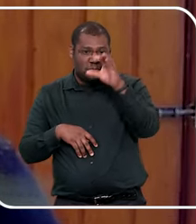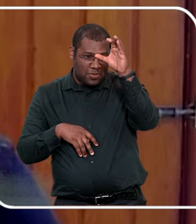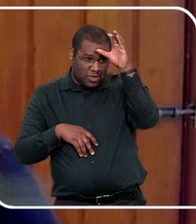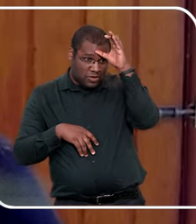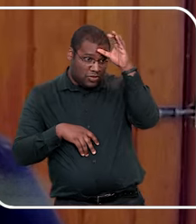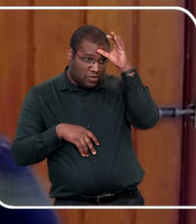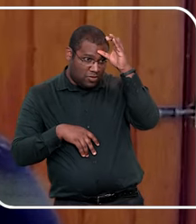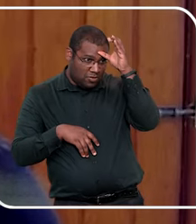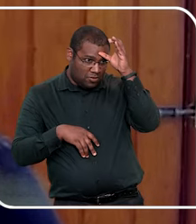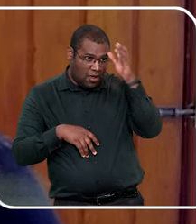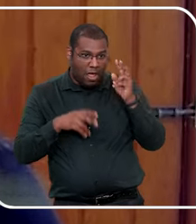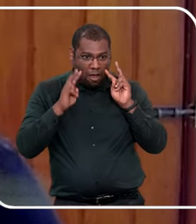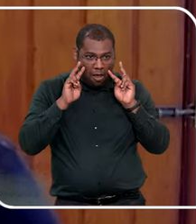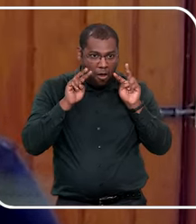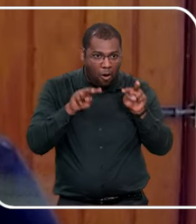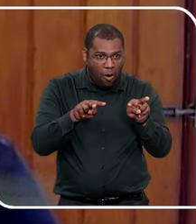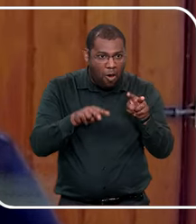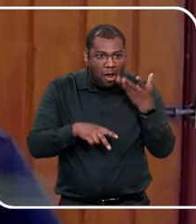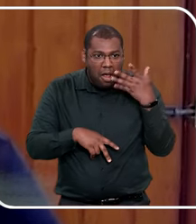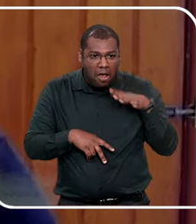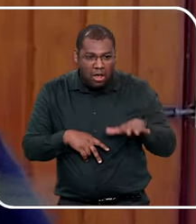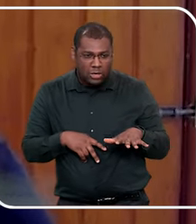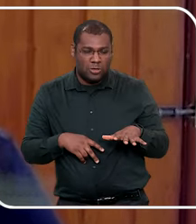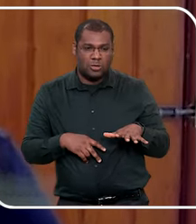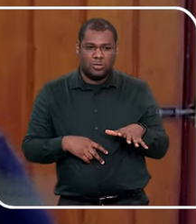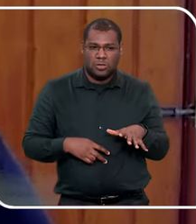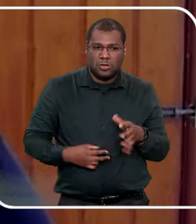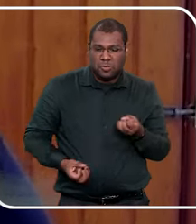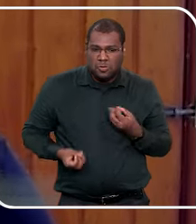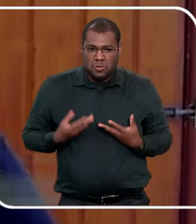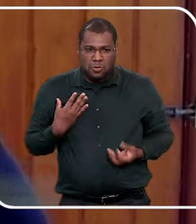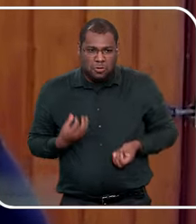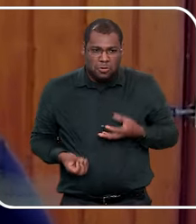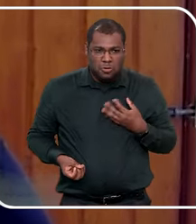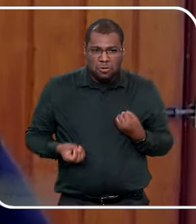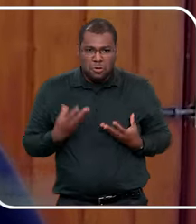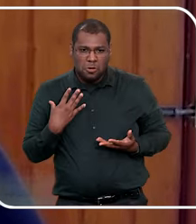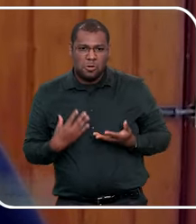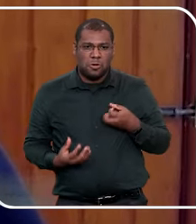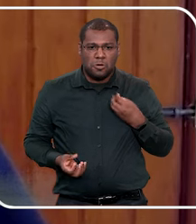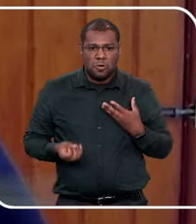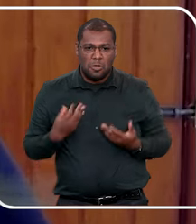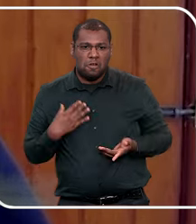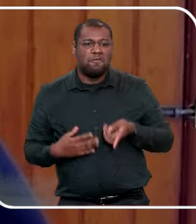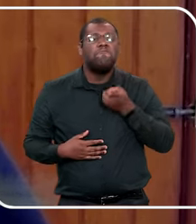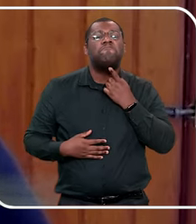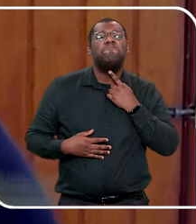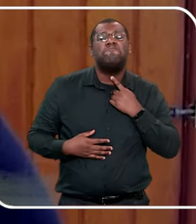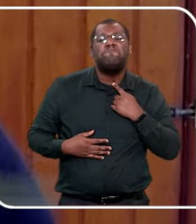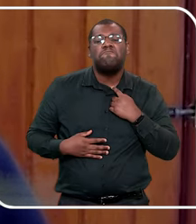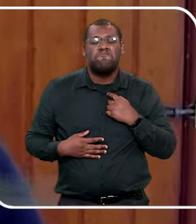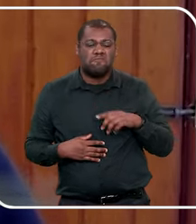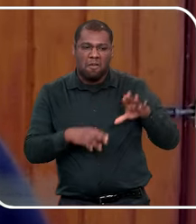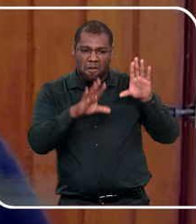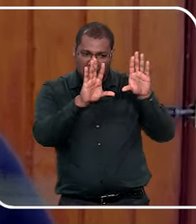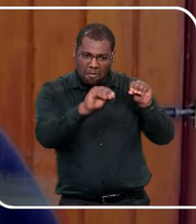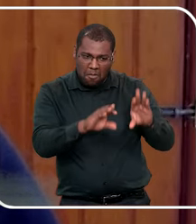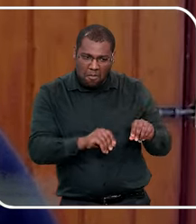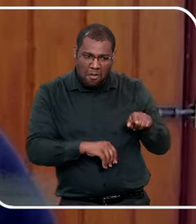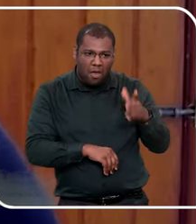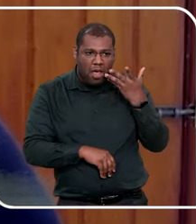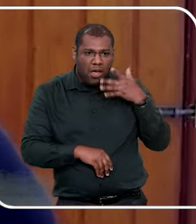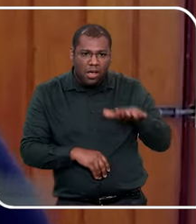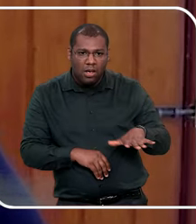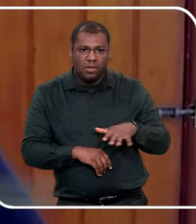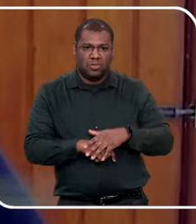com olhar de desejo para a criança, sabe? Então, é comportamento e observação, não dá para você falar, não vou confiar no